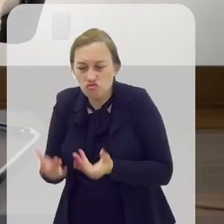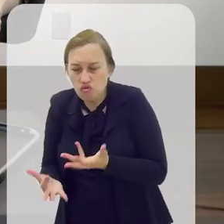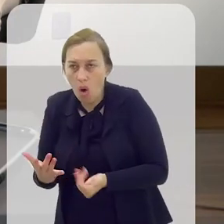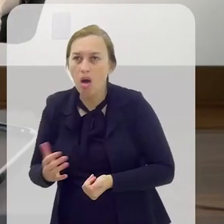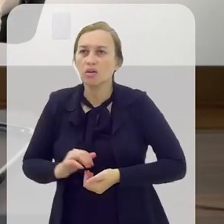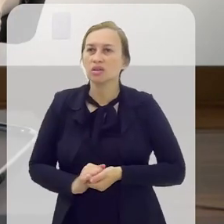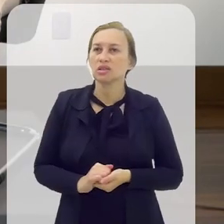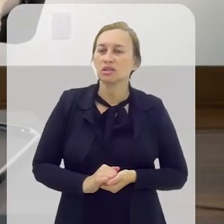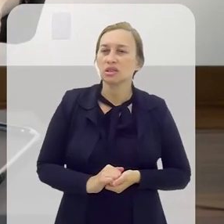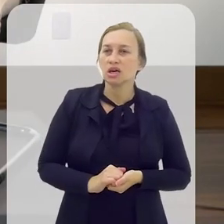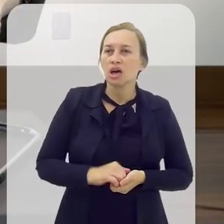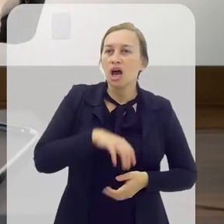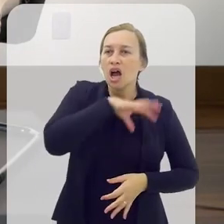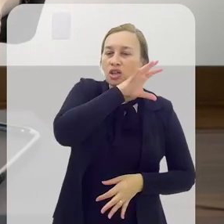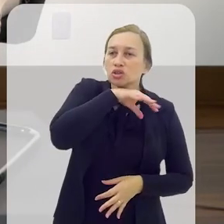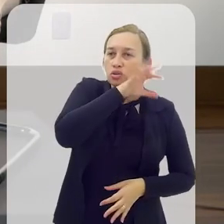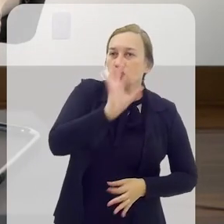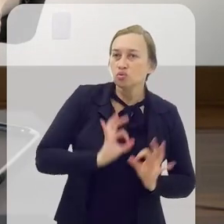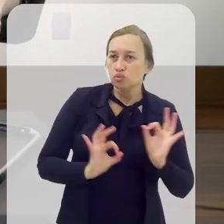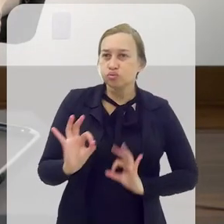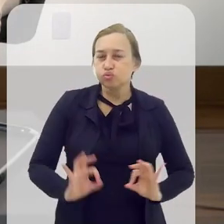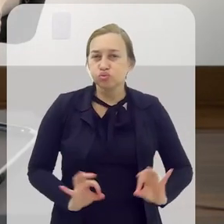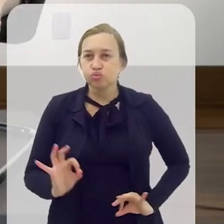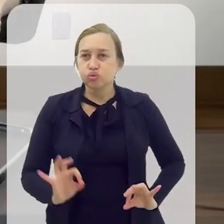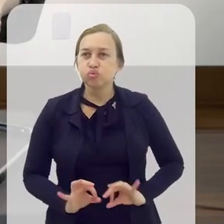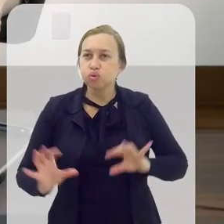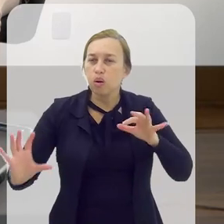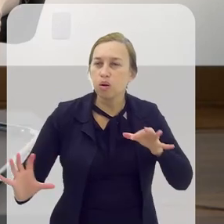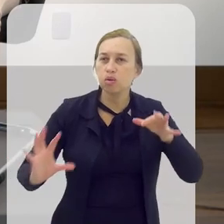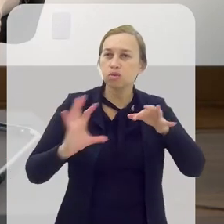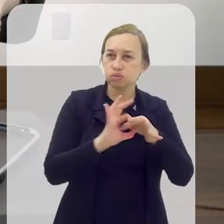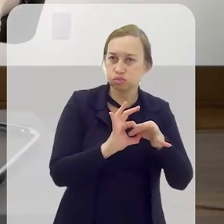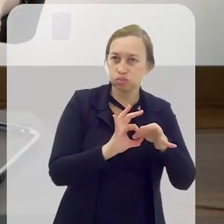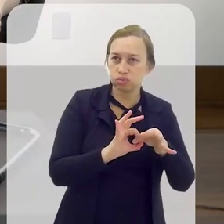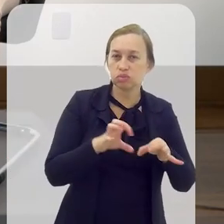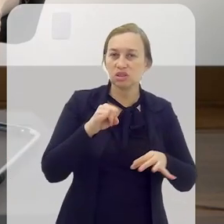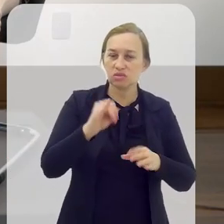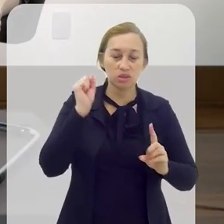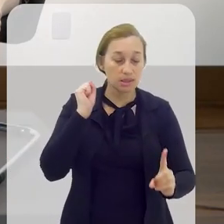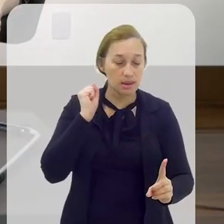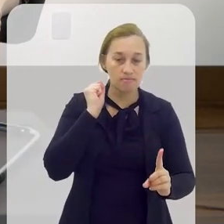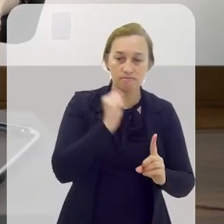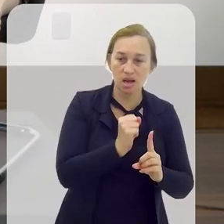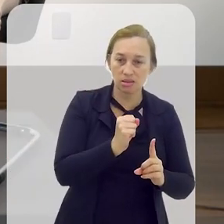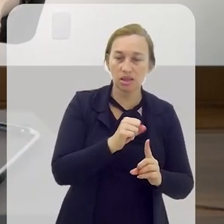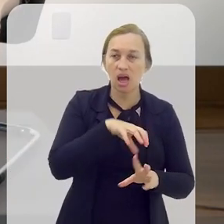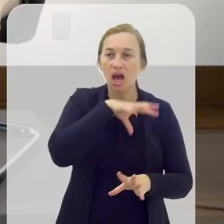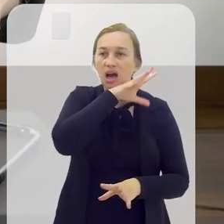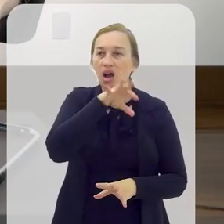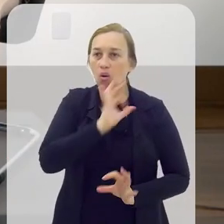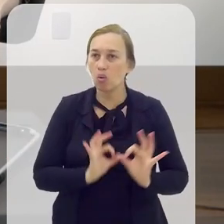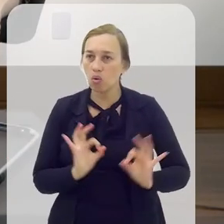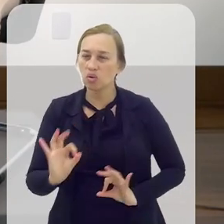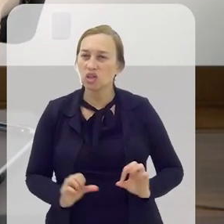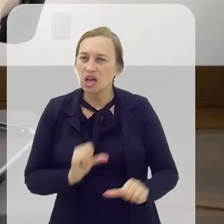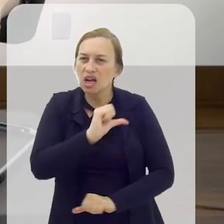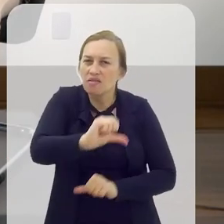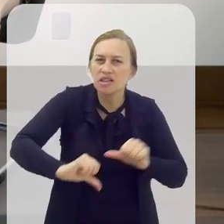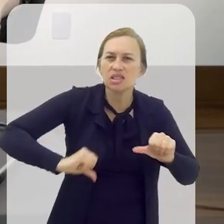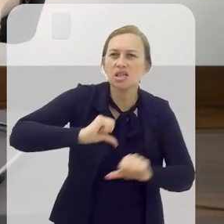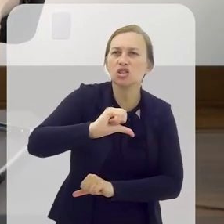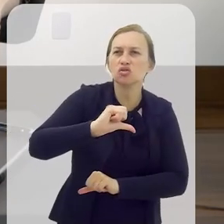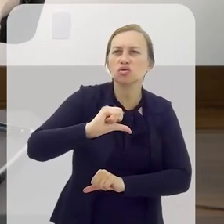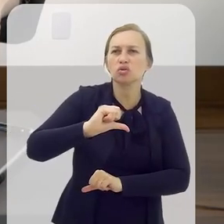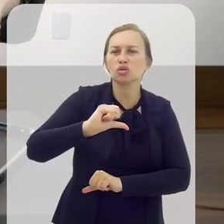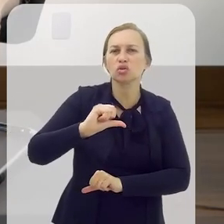diabo. Na onça, ela é ligada ao... Se você matar a onça, ela